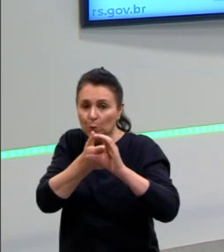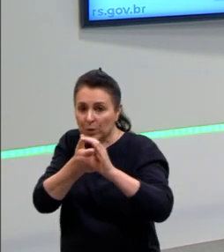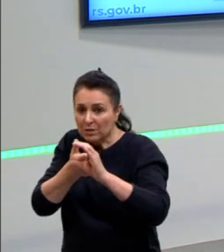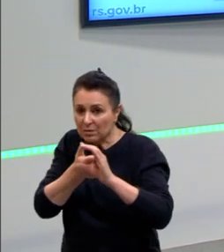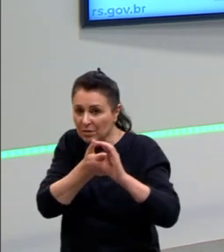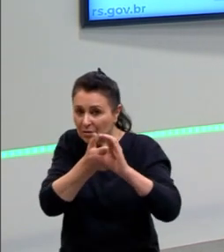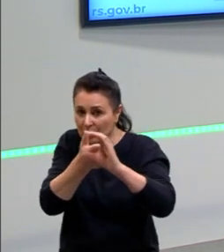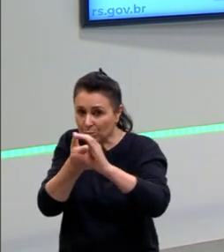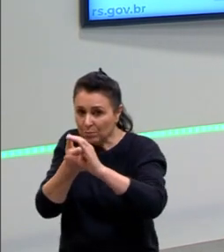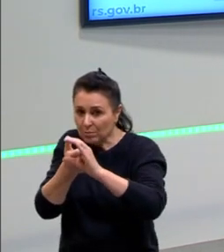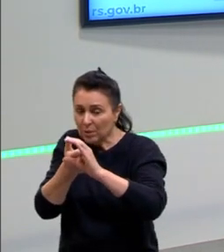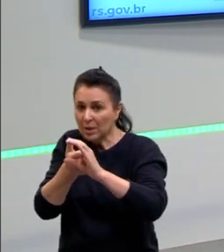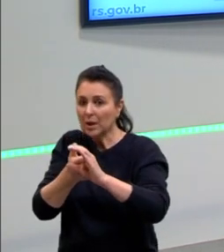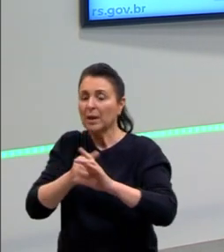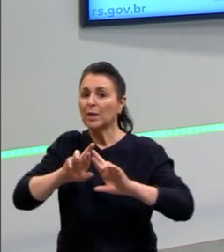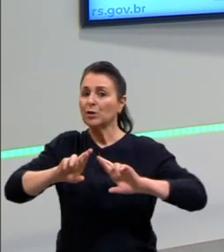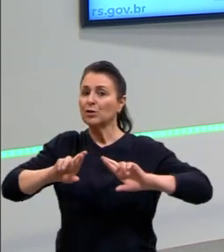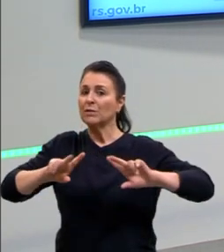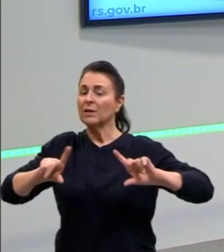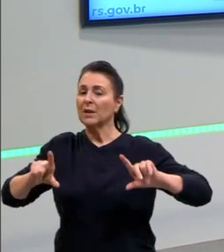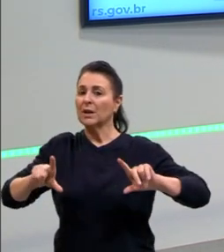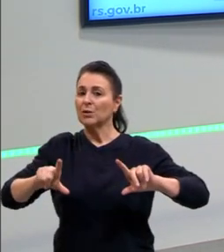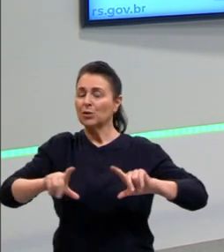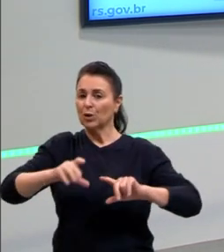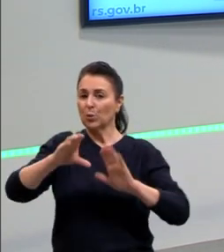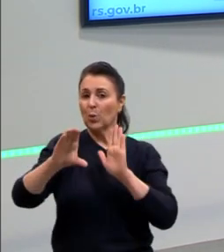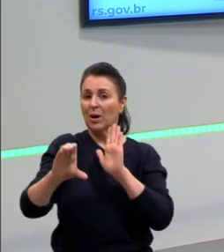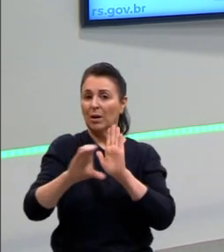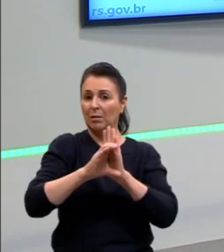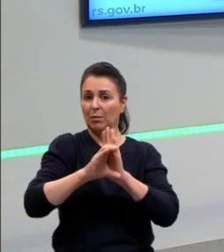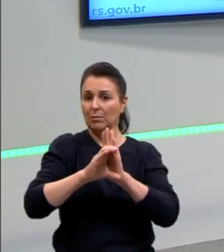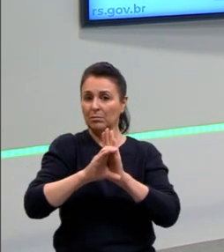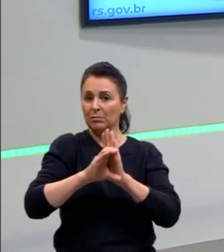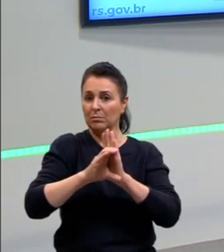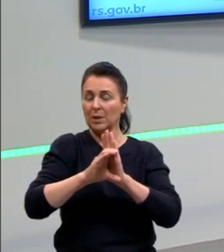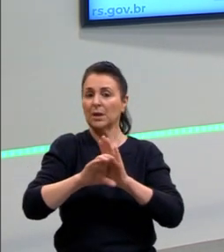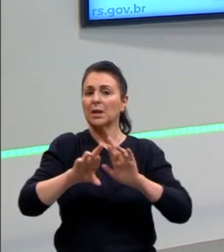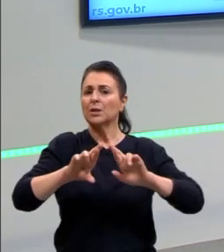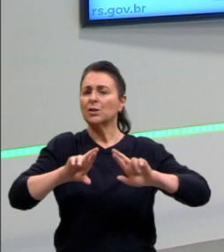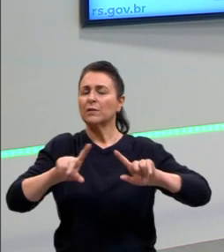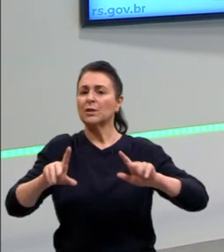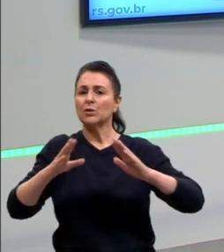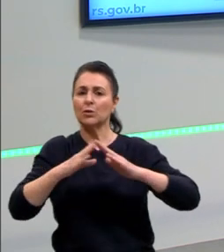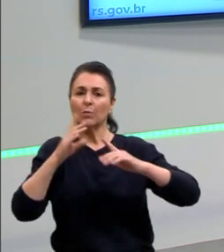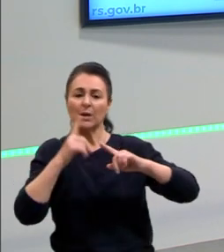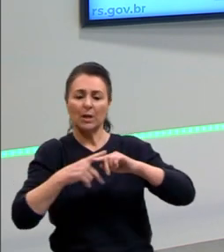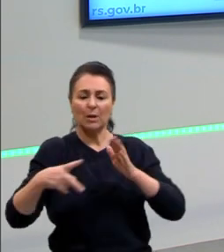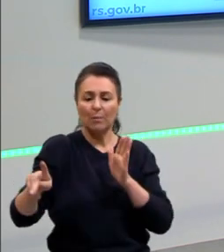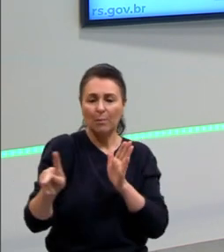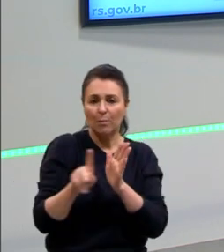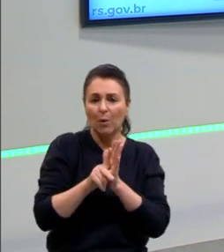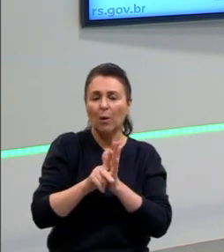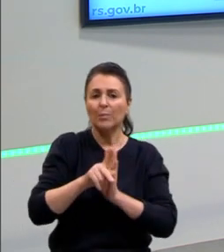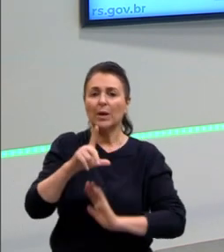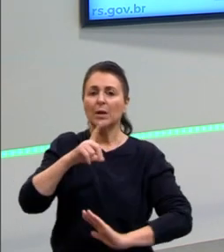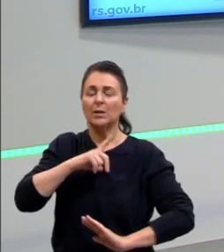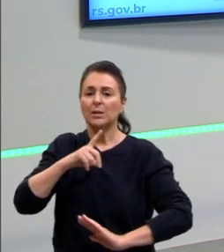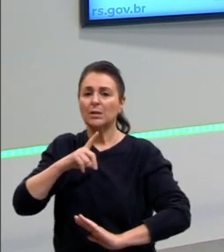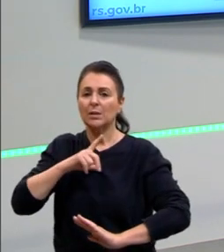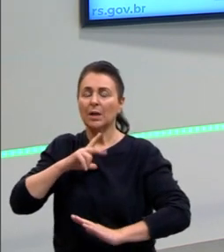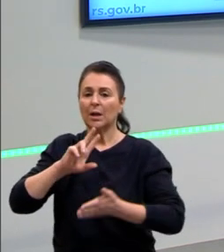diferente do católico. Era um cristianismo, então, que tinha uma igreja própria que estava